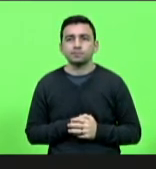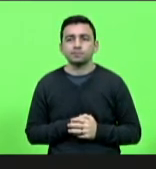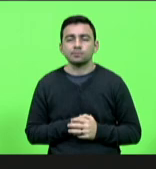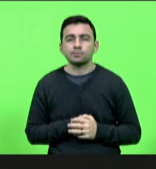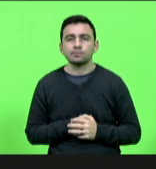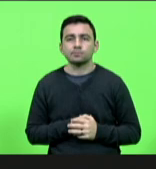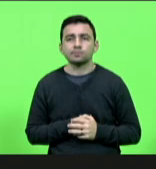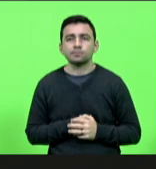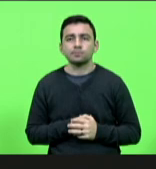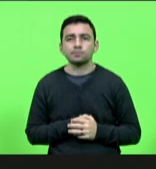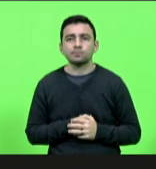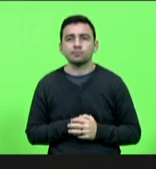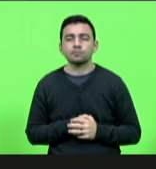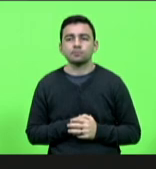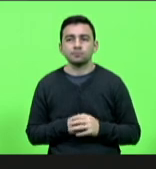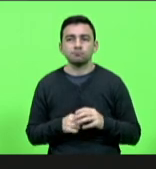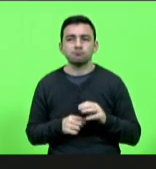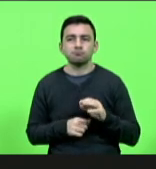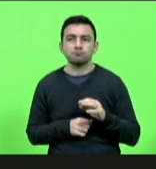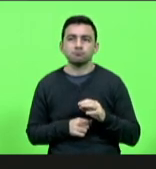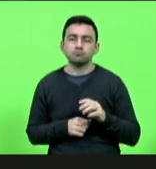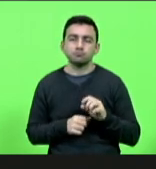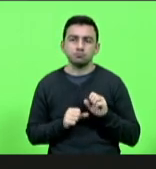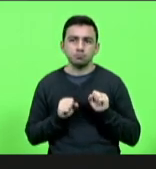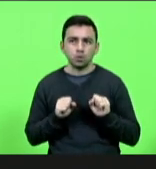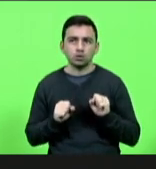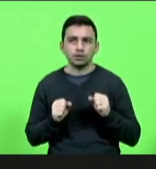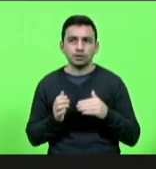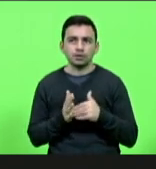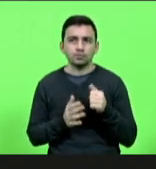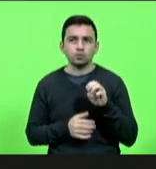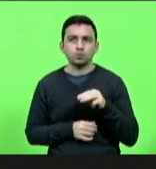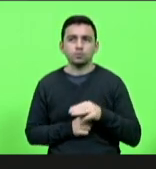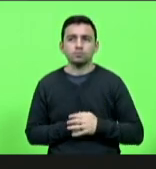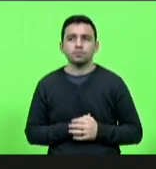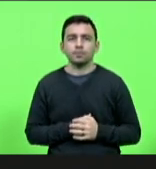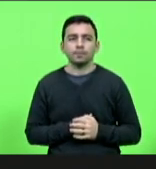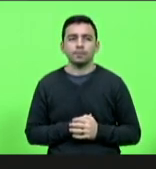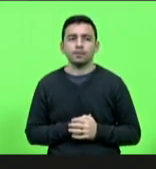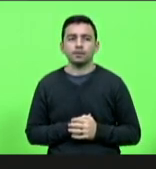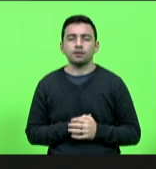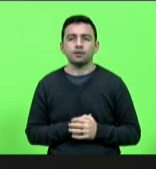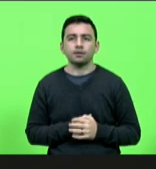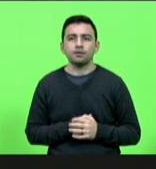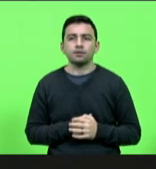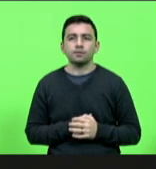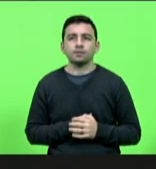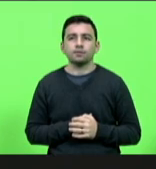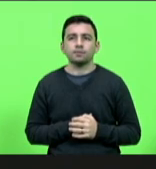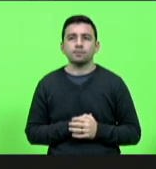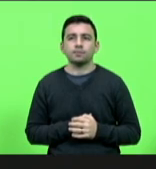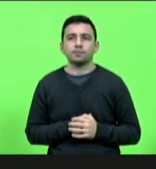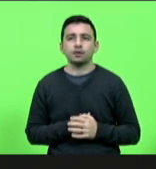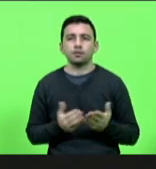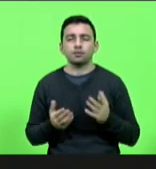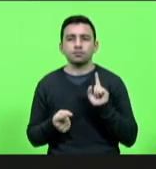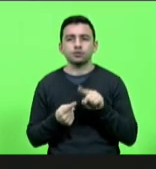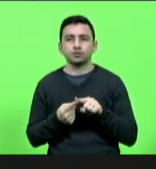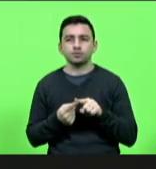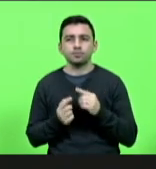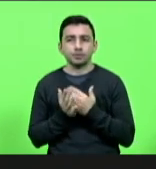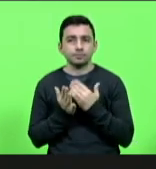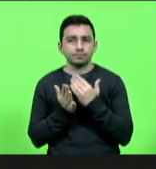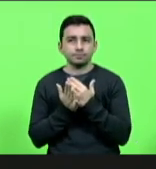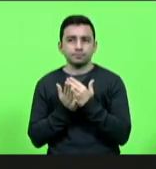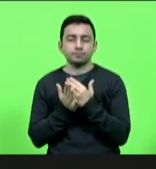pois não deputado Felipe vossa excelência terá 10 minutos certo serei mais objetivo senhor